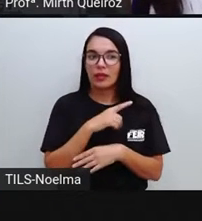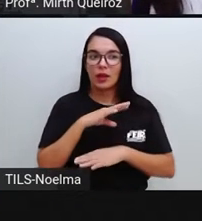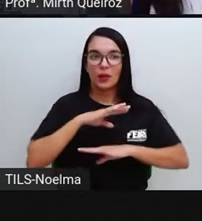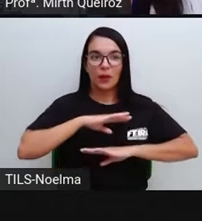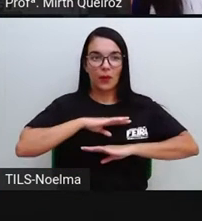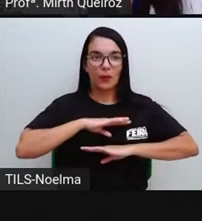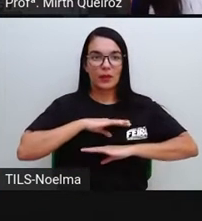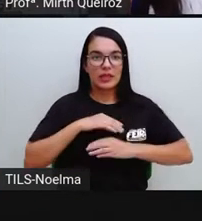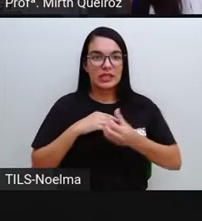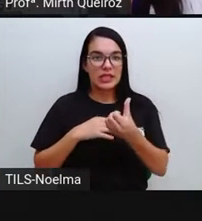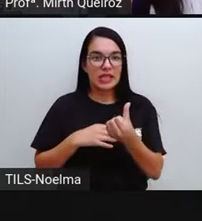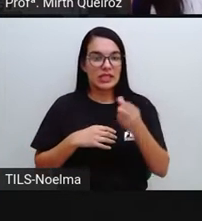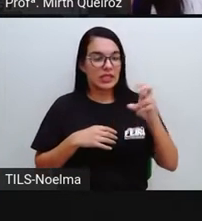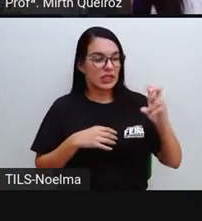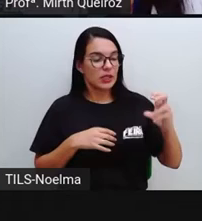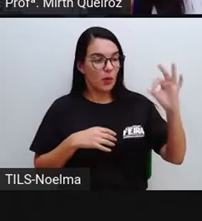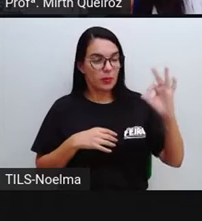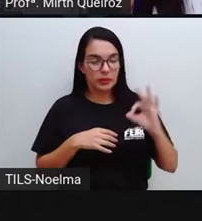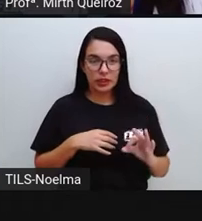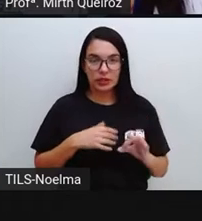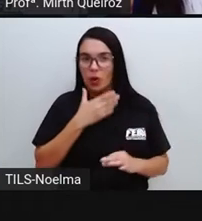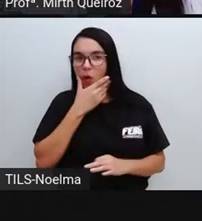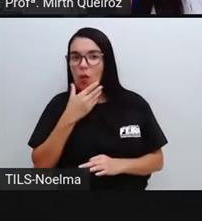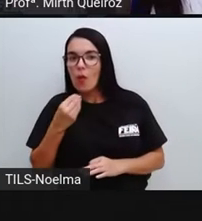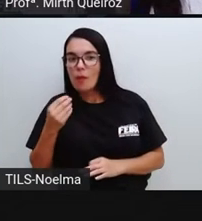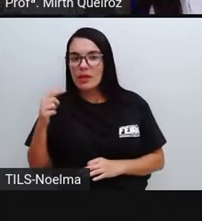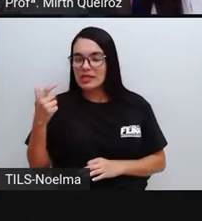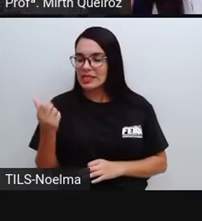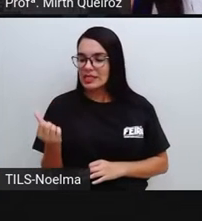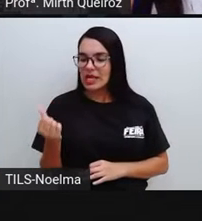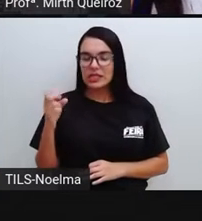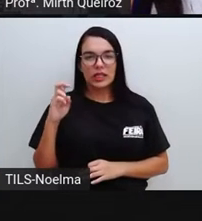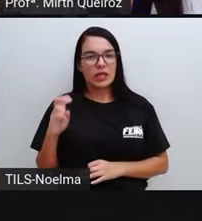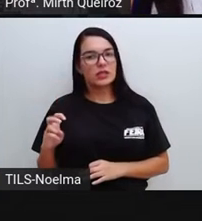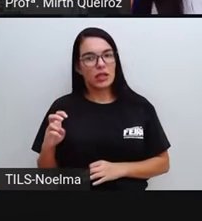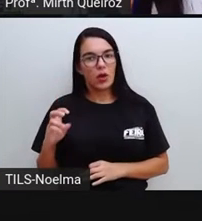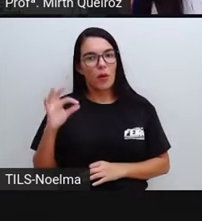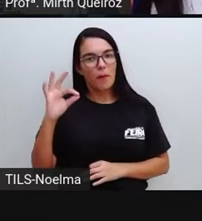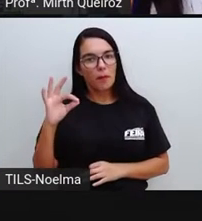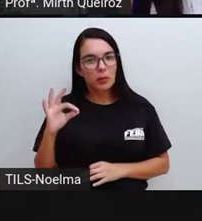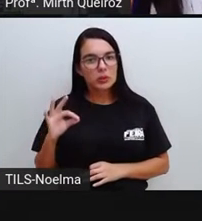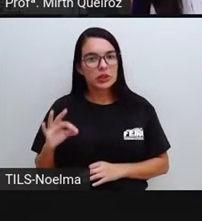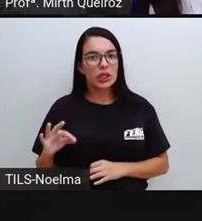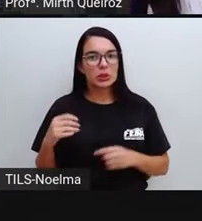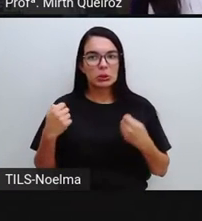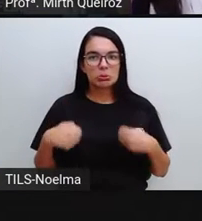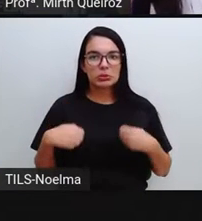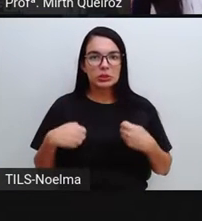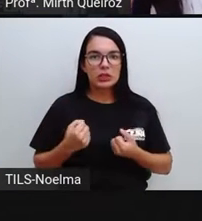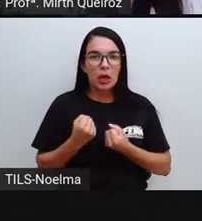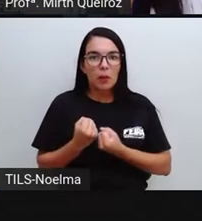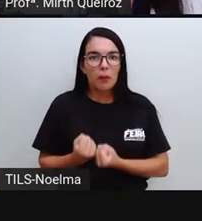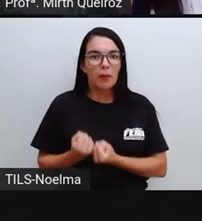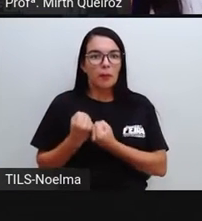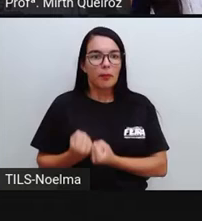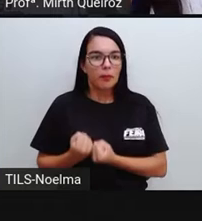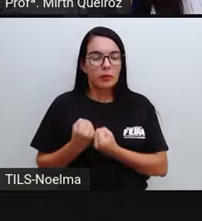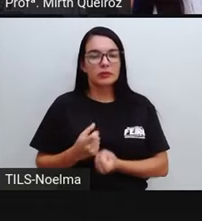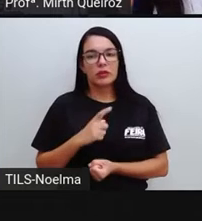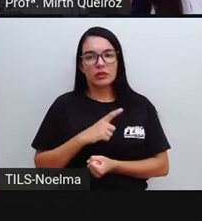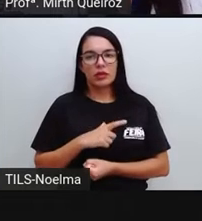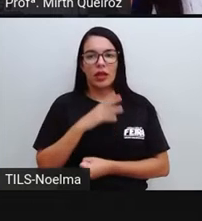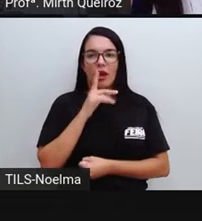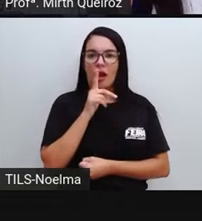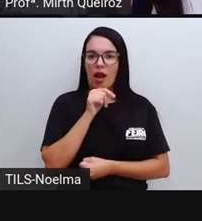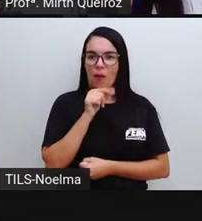% do corpo composto por água E do homem, 65% do peso dele aí vai ser composto